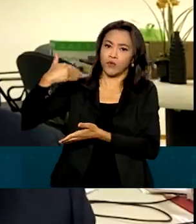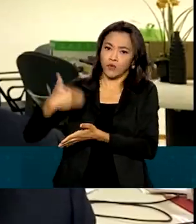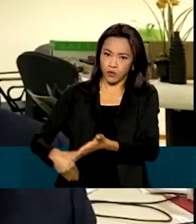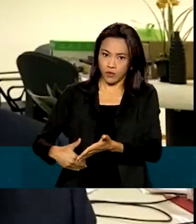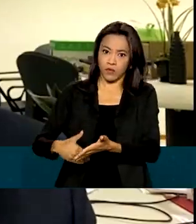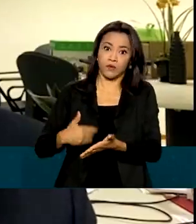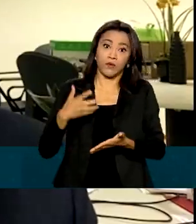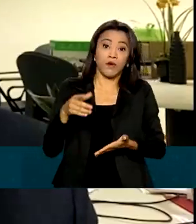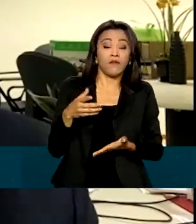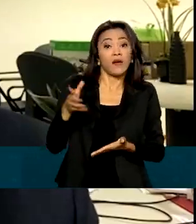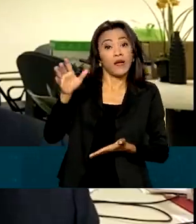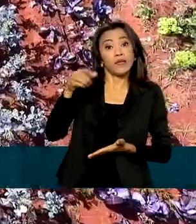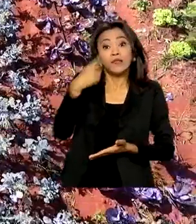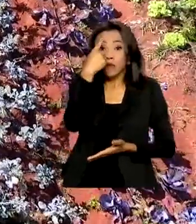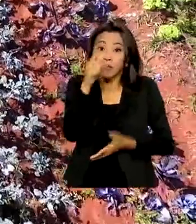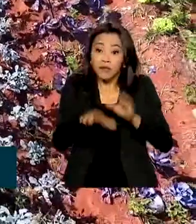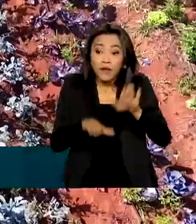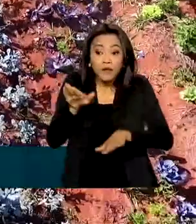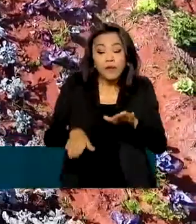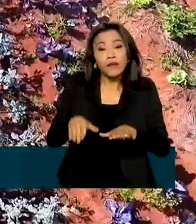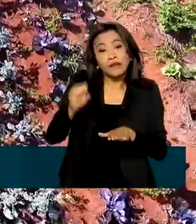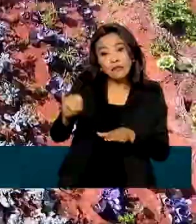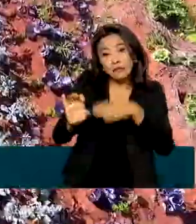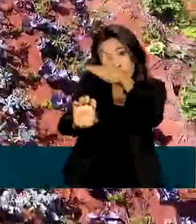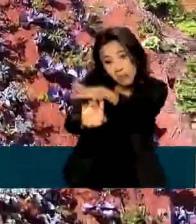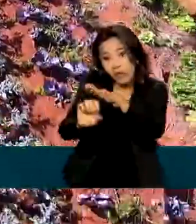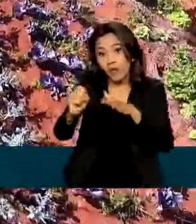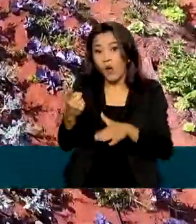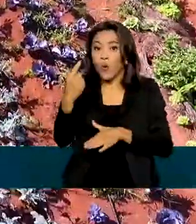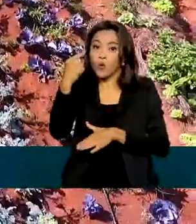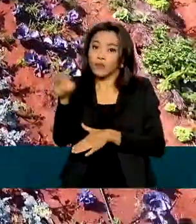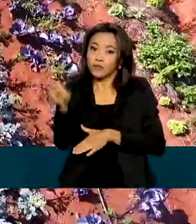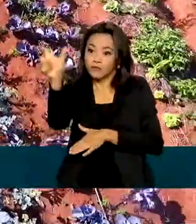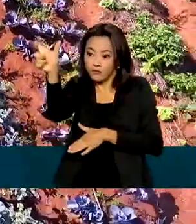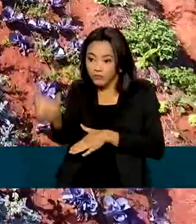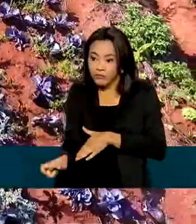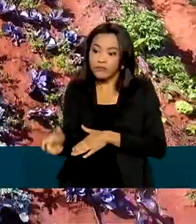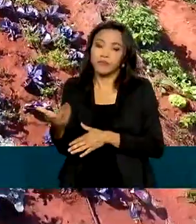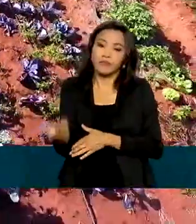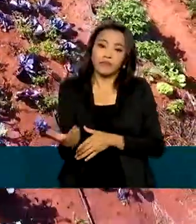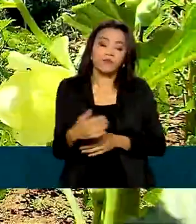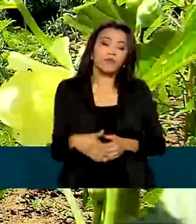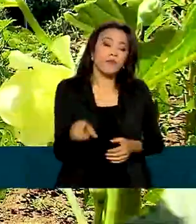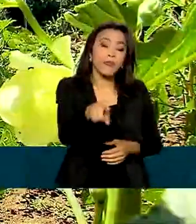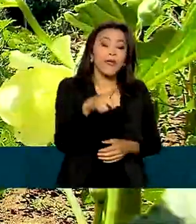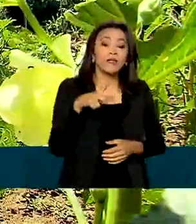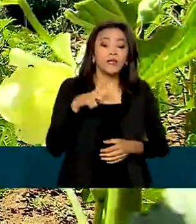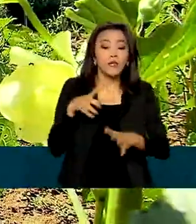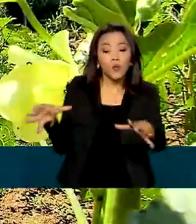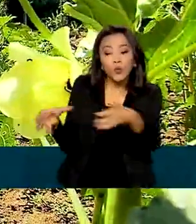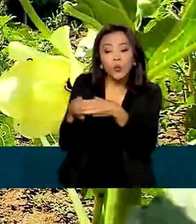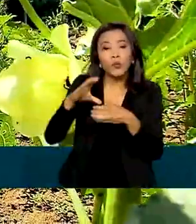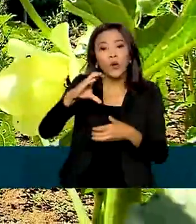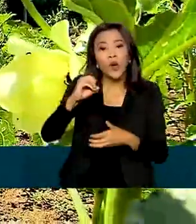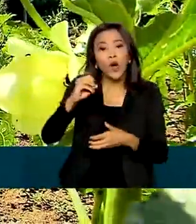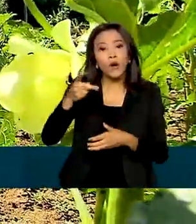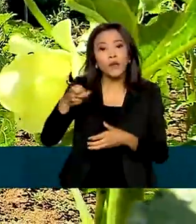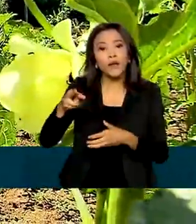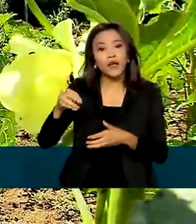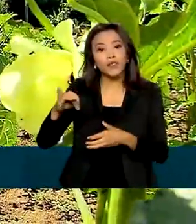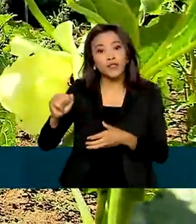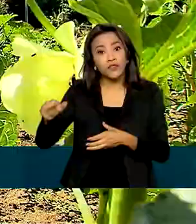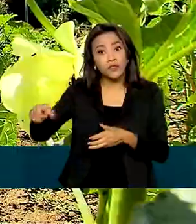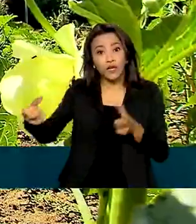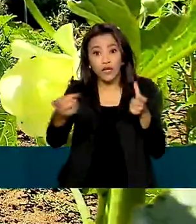se tratar de pessoa jurídica. Nesse caso, se a quitação for realizada por cooperativas que devem ao Banco da Terra, o